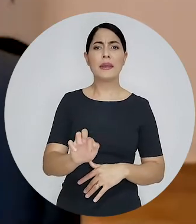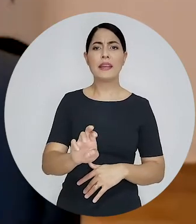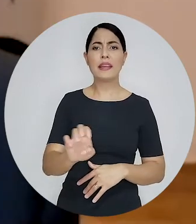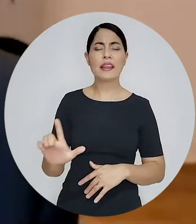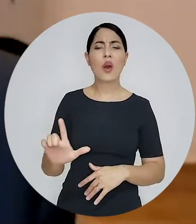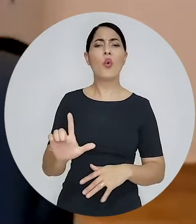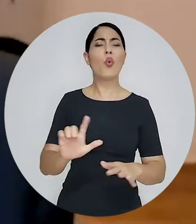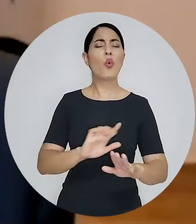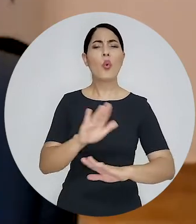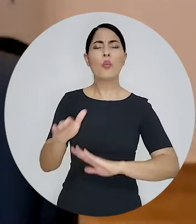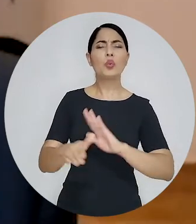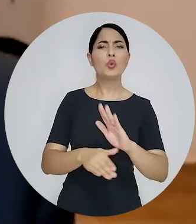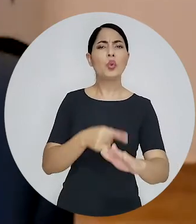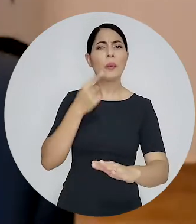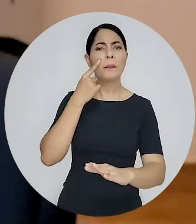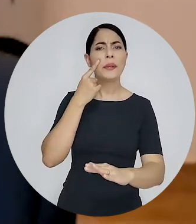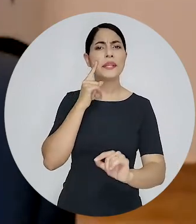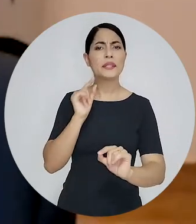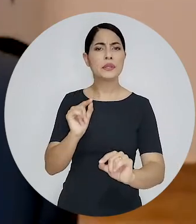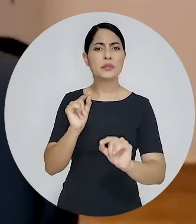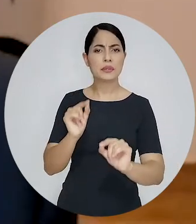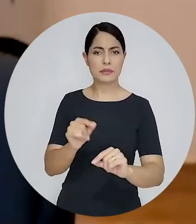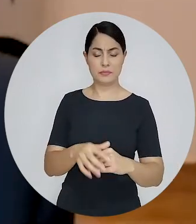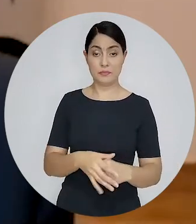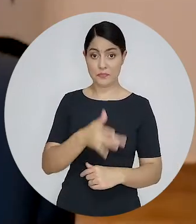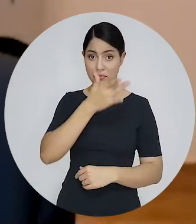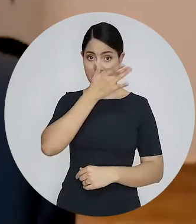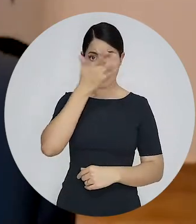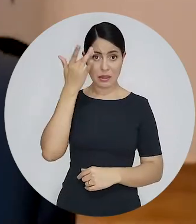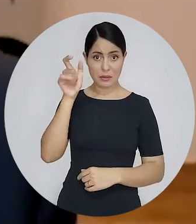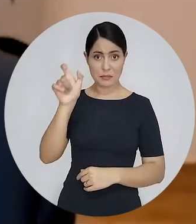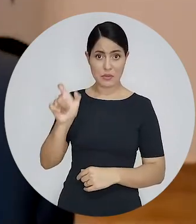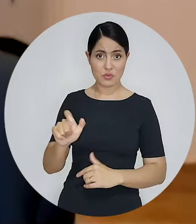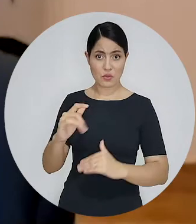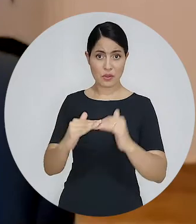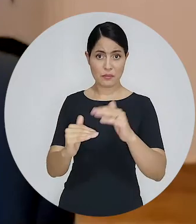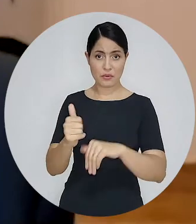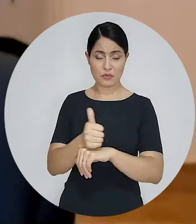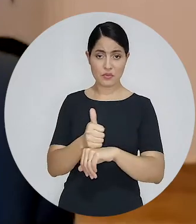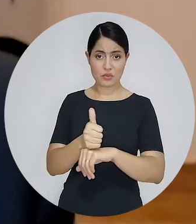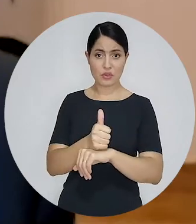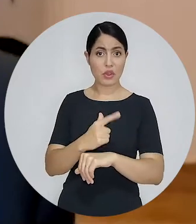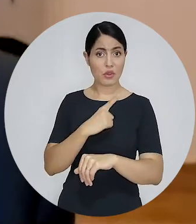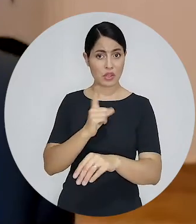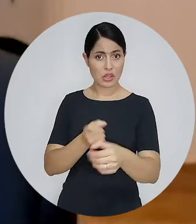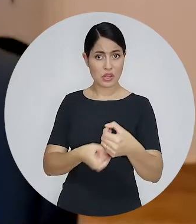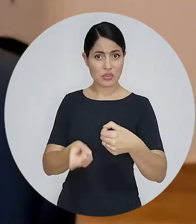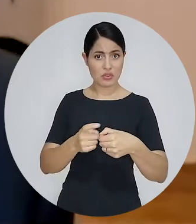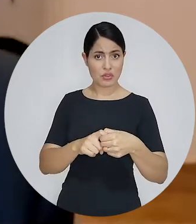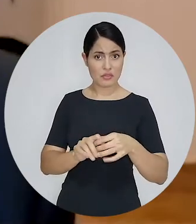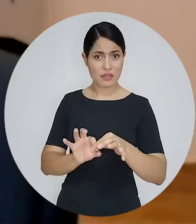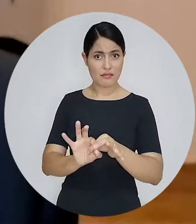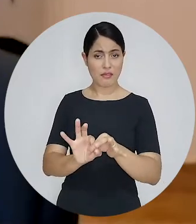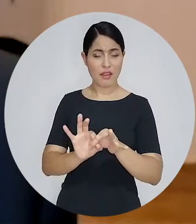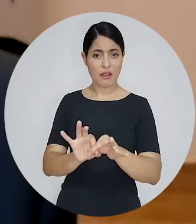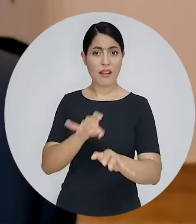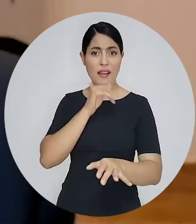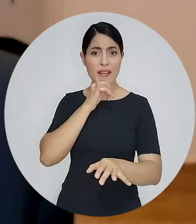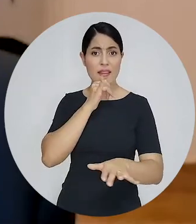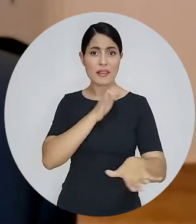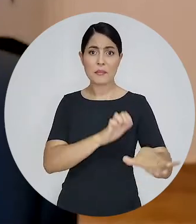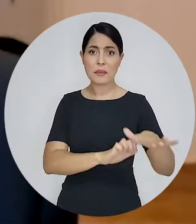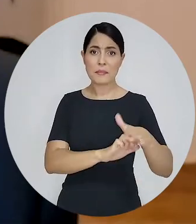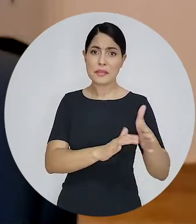todo levando em consideração aqueles profissionais que estão organizados em sociedades